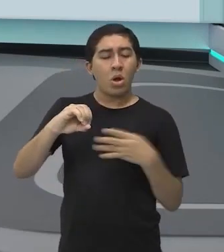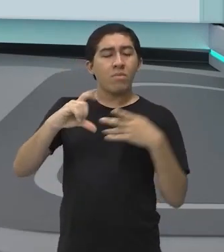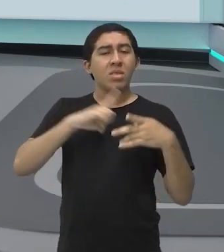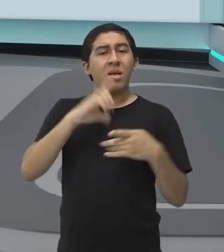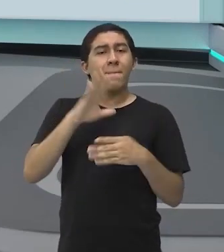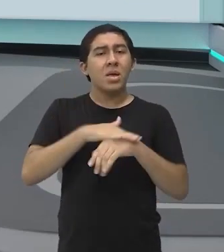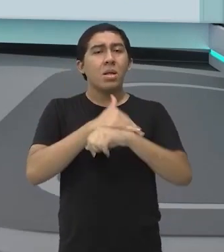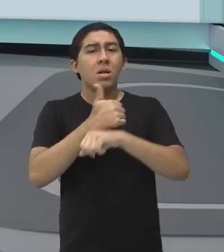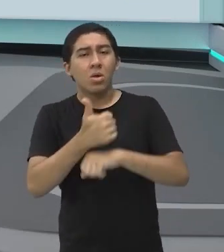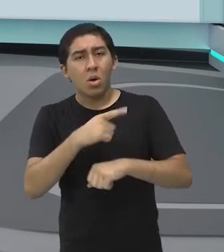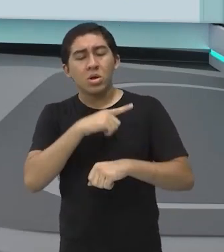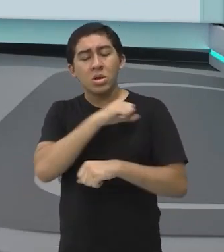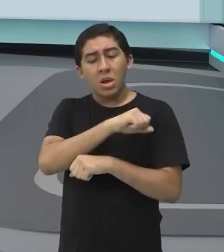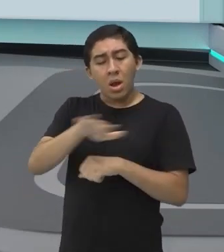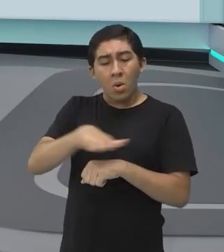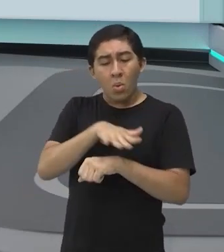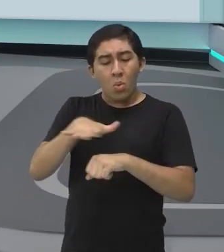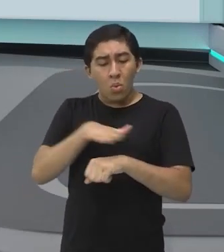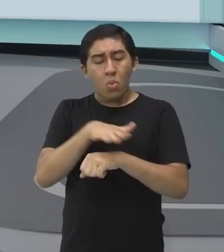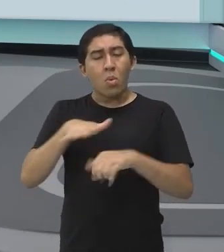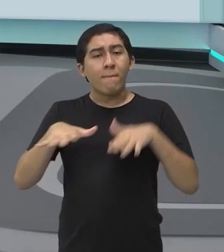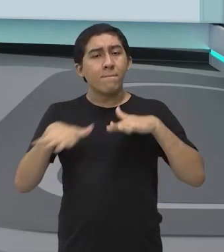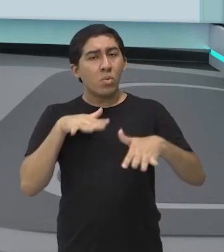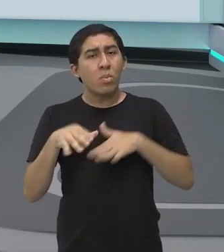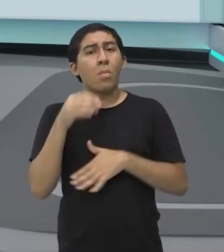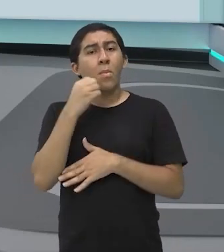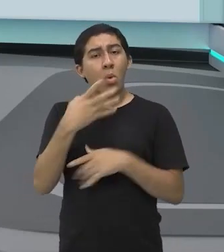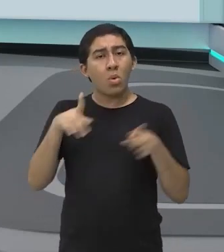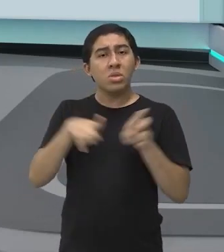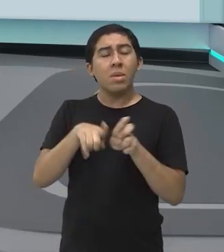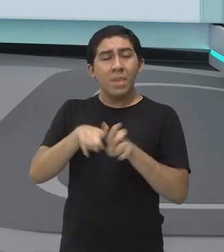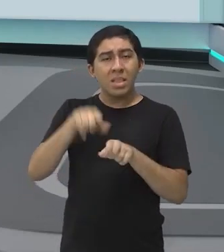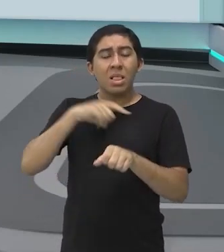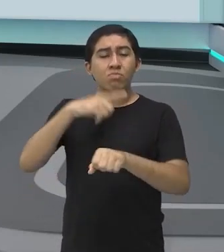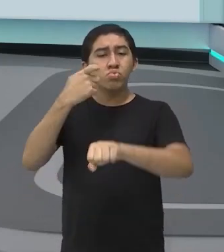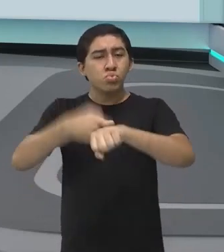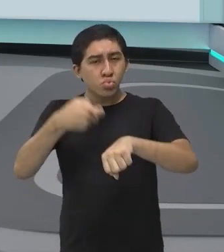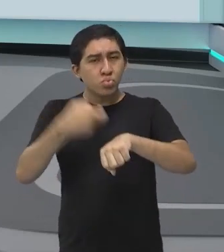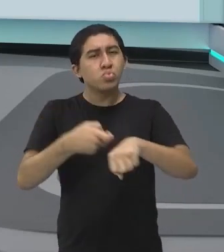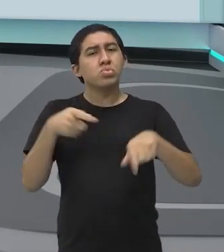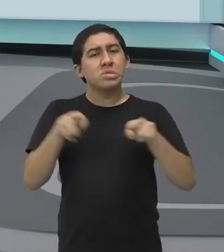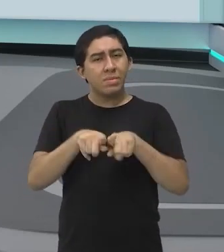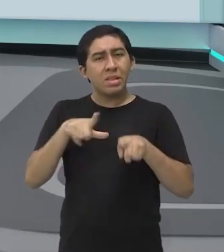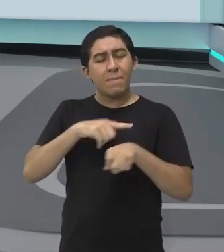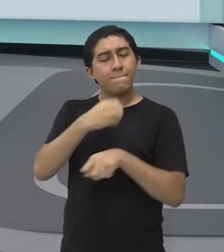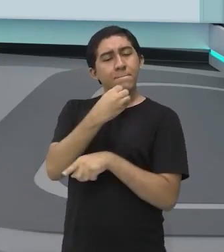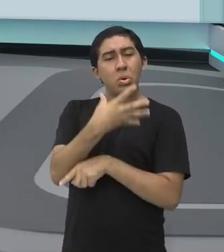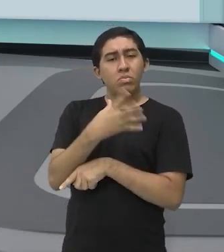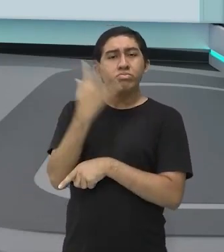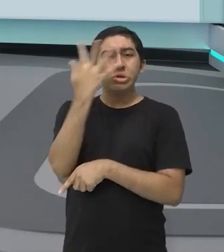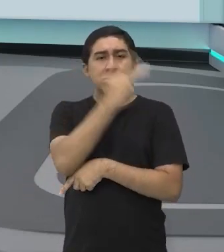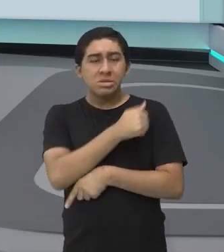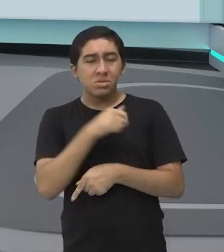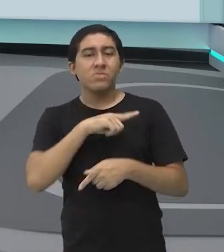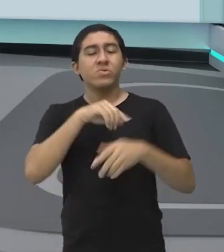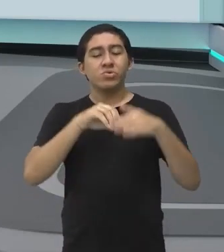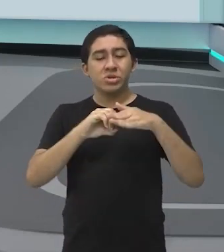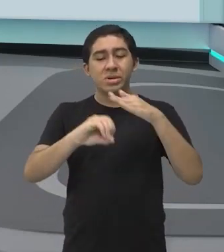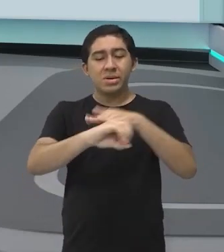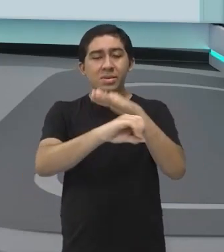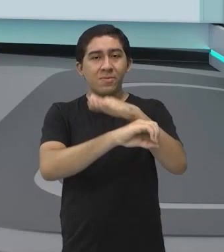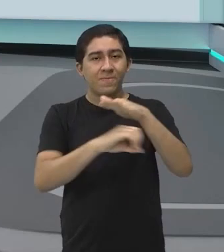desliza um pouco melhor, dura um pouco mais e dá uma cara melhor ali pro skate. E aí ele